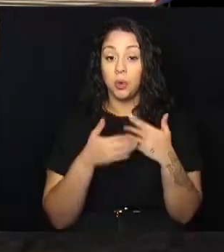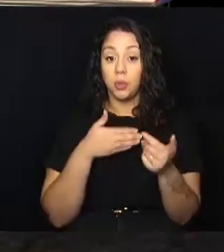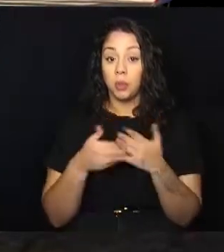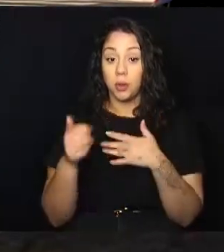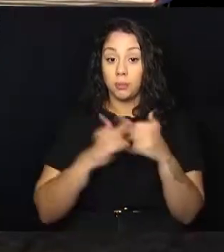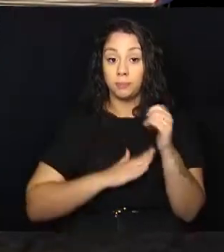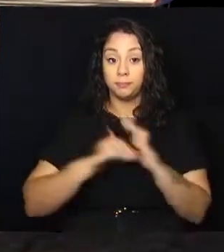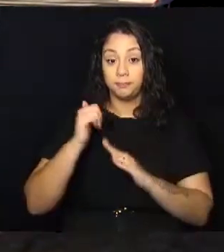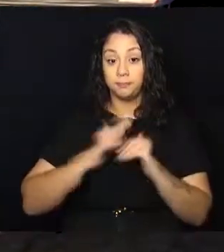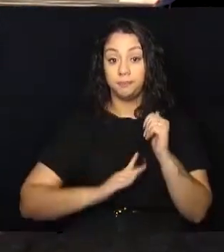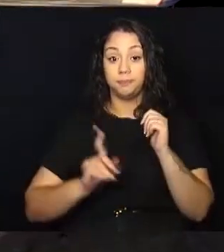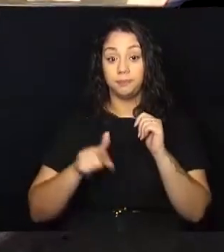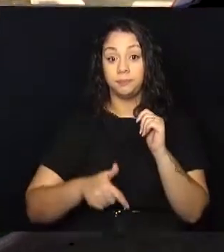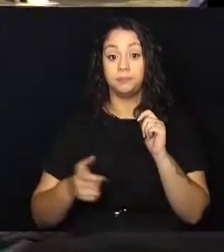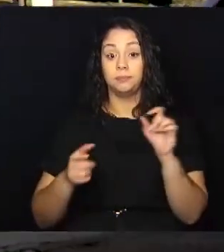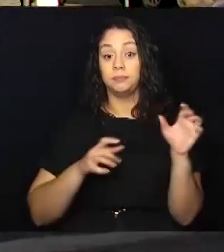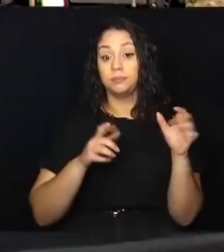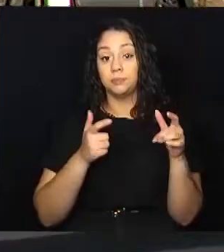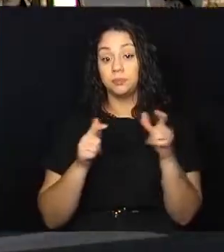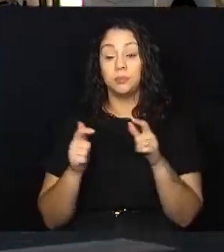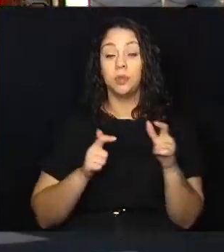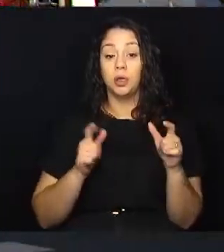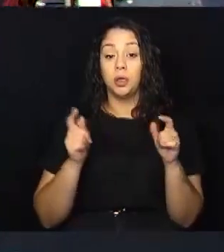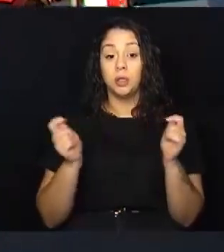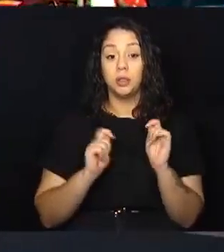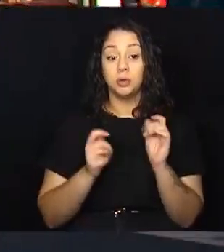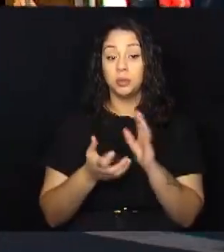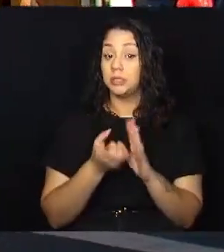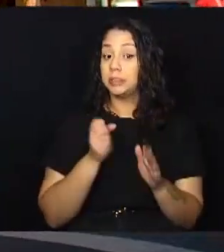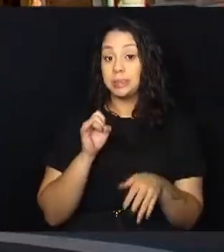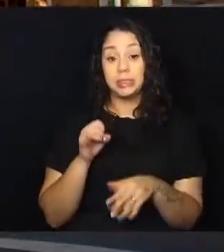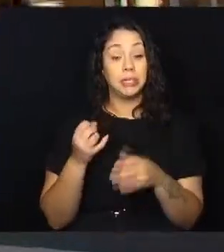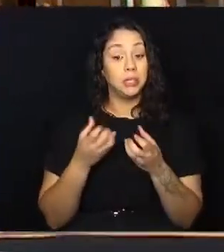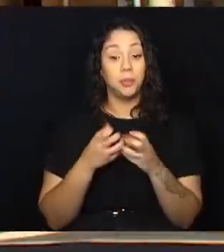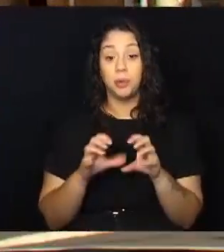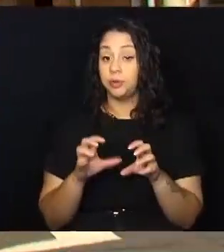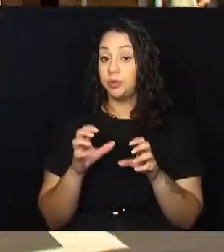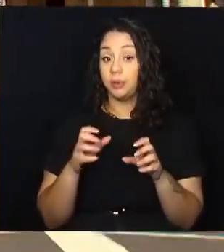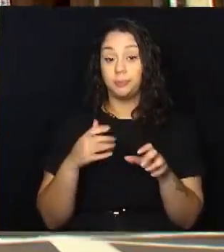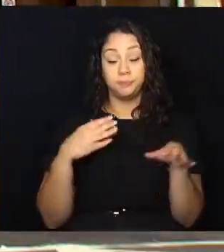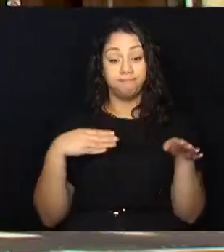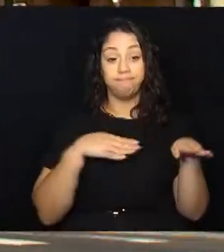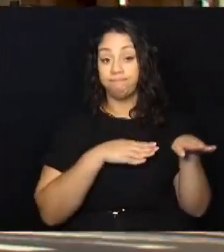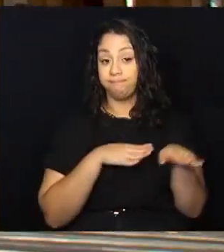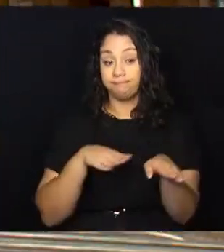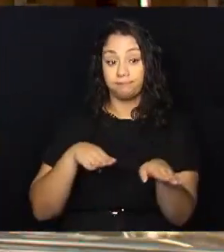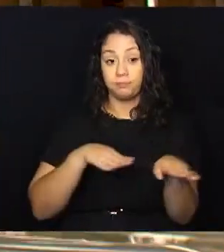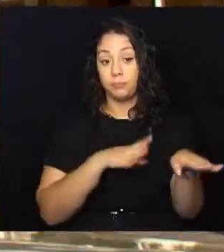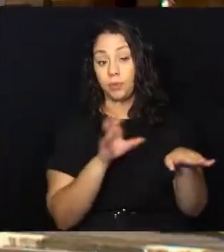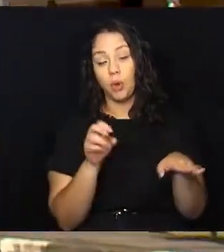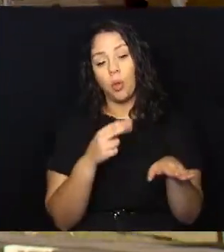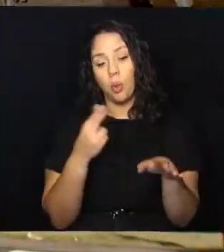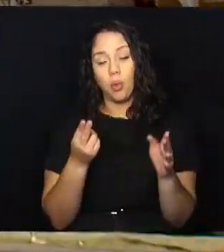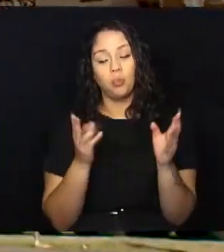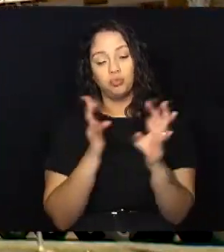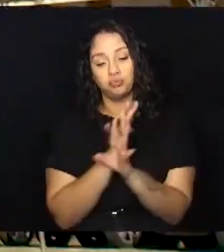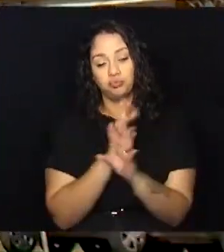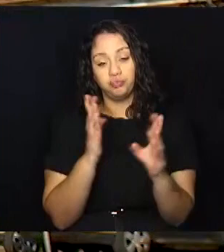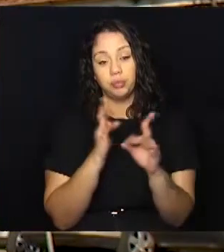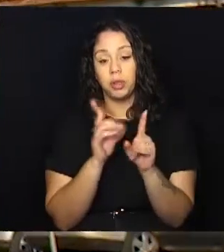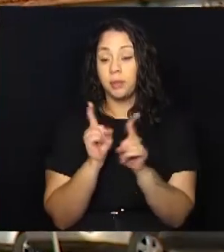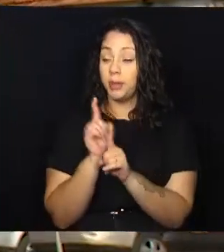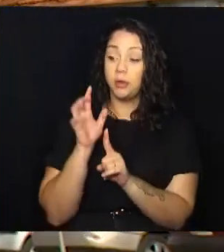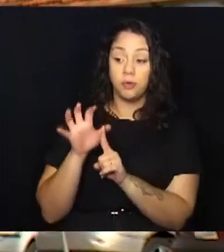exercício de qualquer atividade em instalação removível, desde que não prejudique o livre trânsito de veículos e de